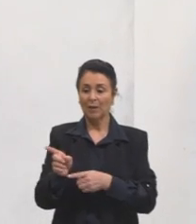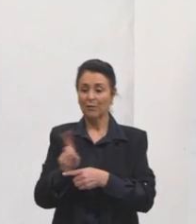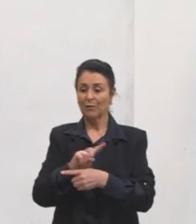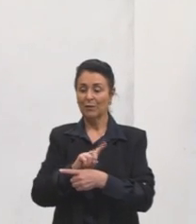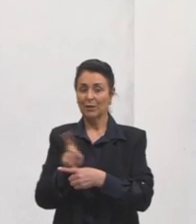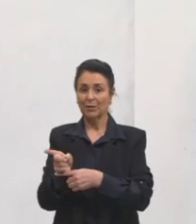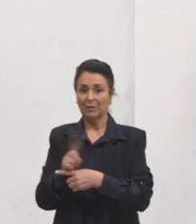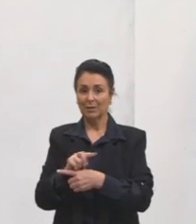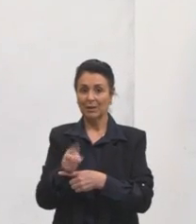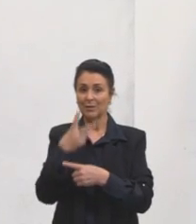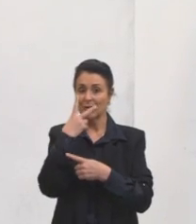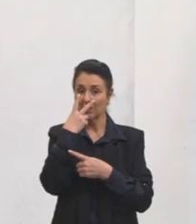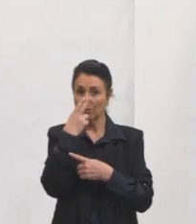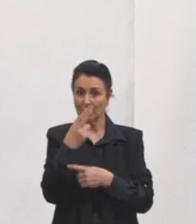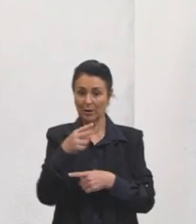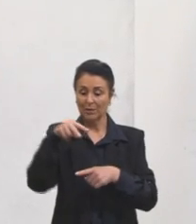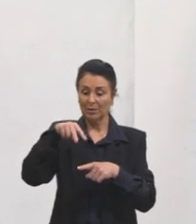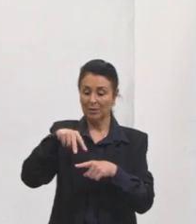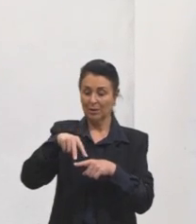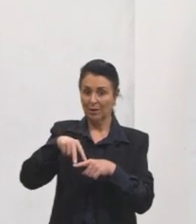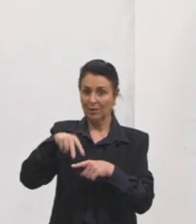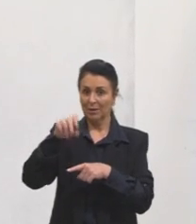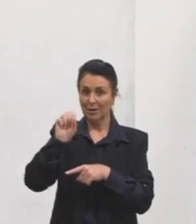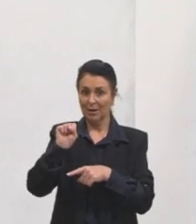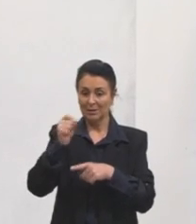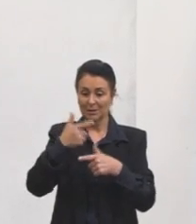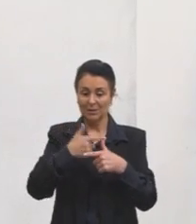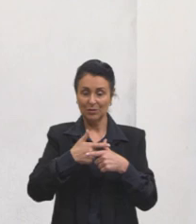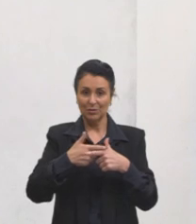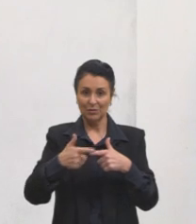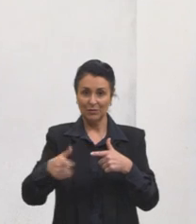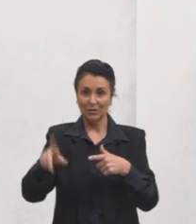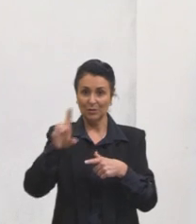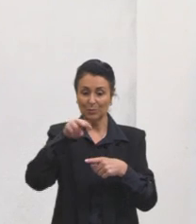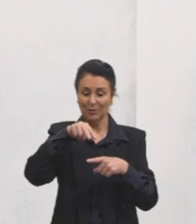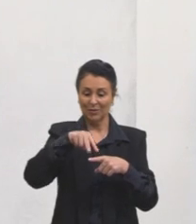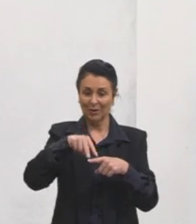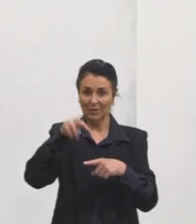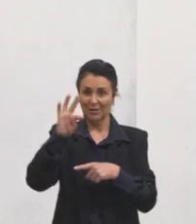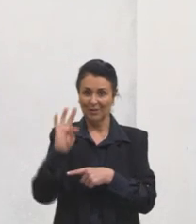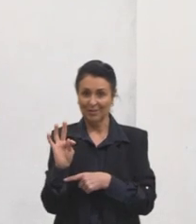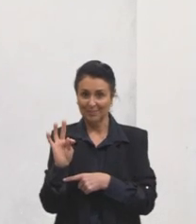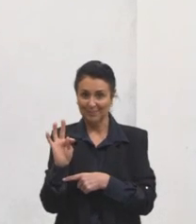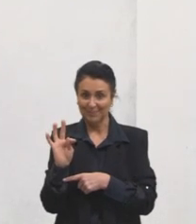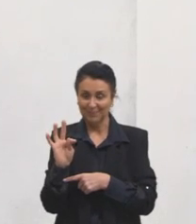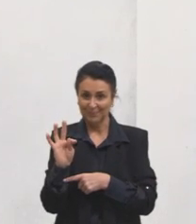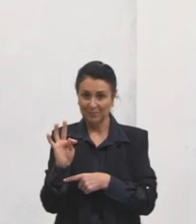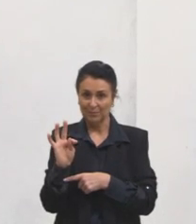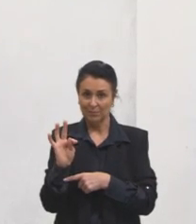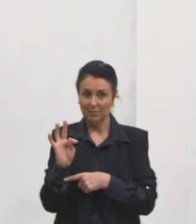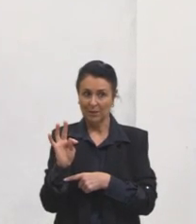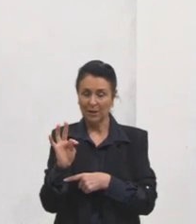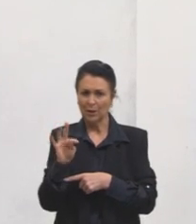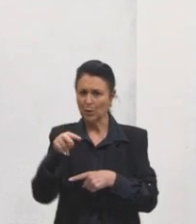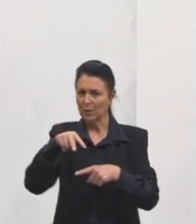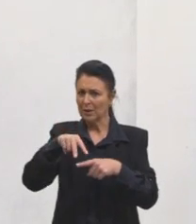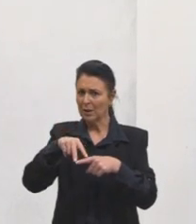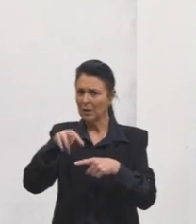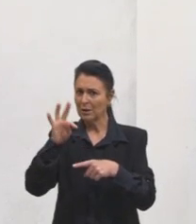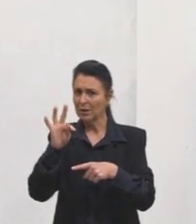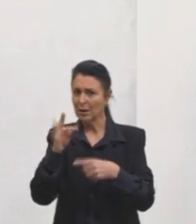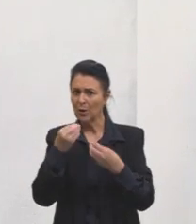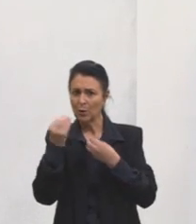Velocidade igual a delta S dividido por delta T. Queremos saber o delta T, como que a gente faz?